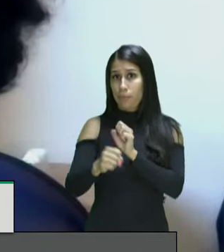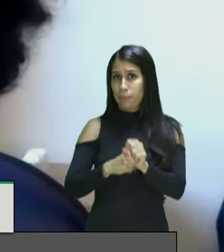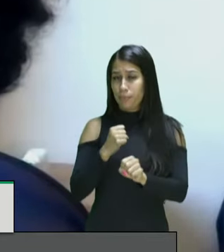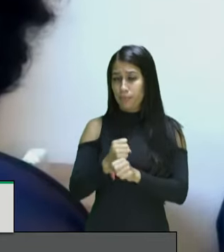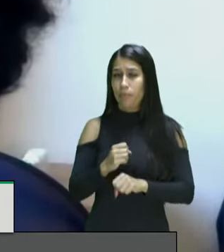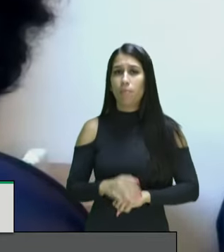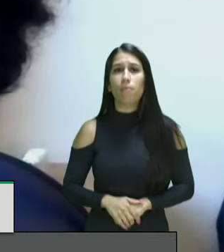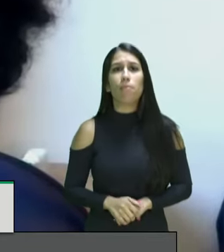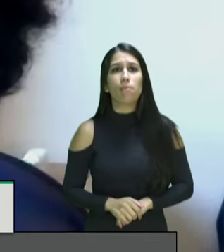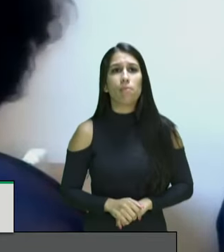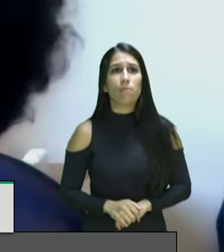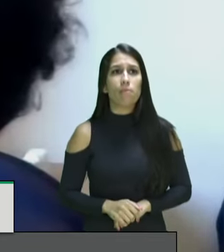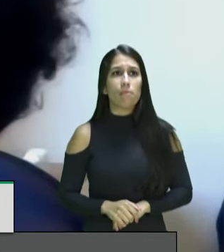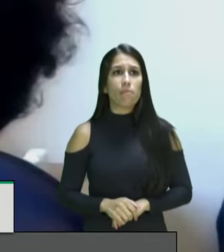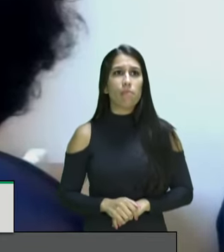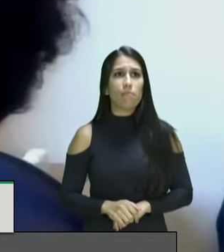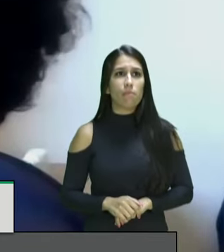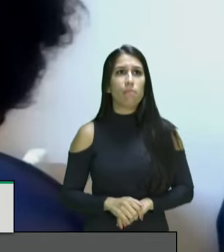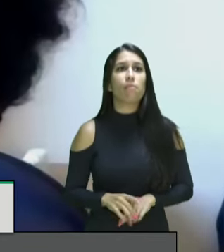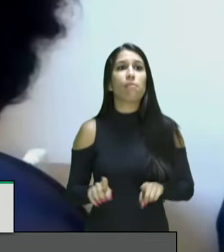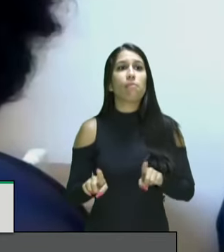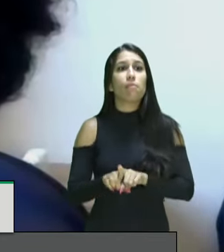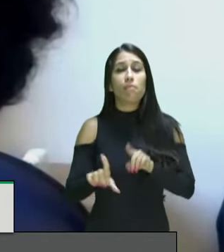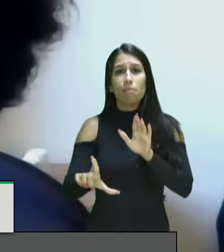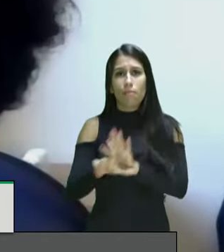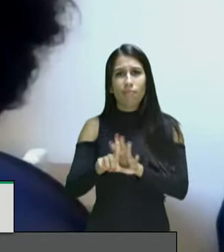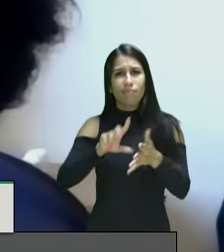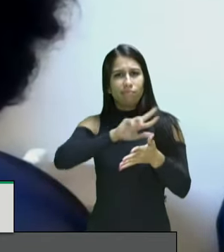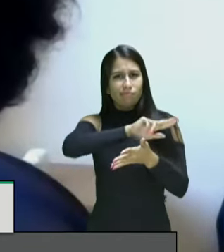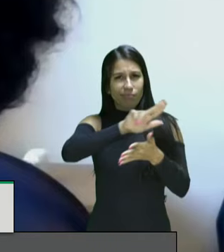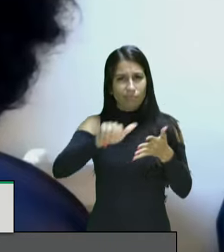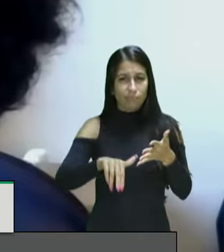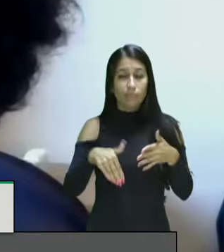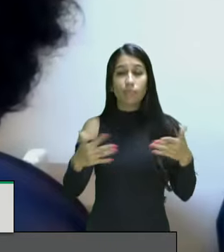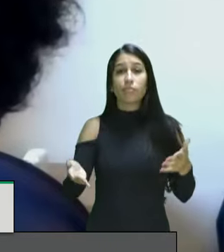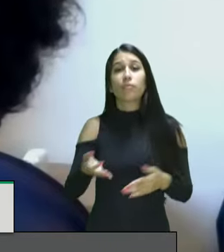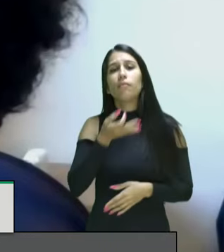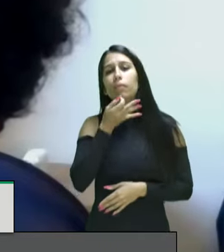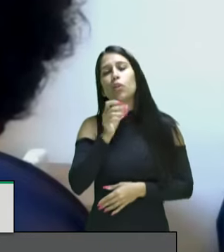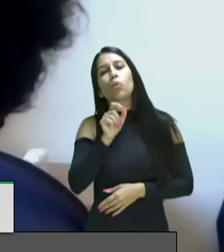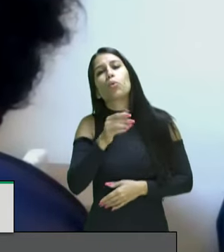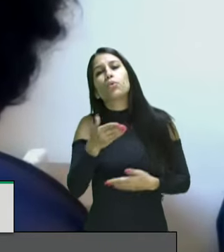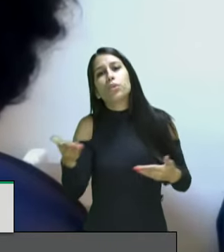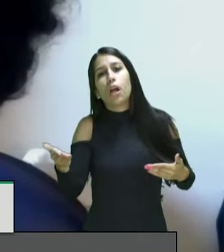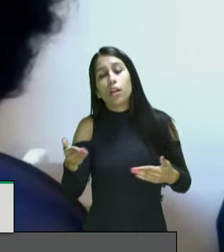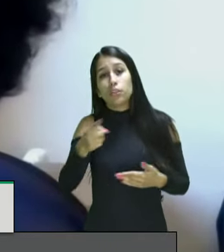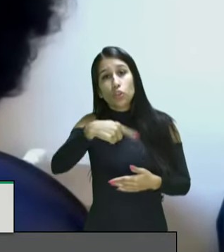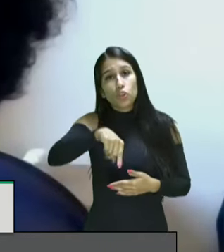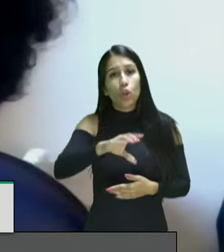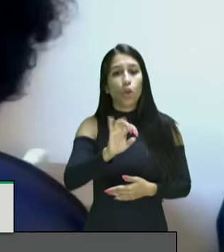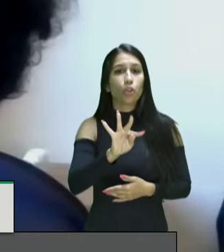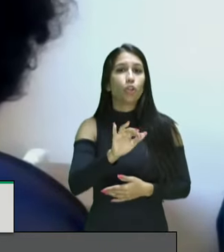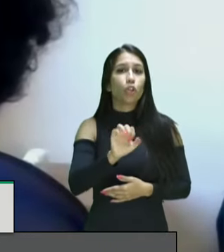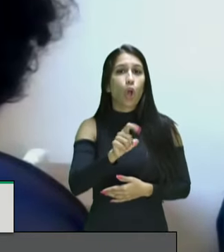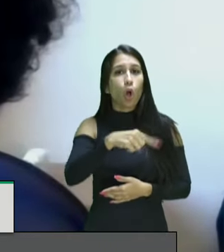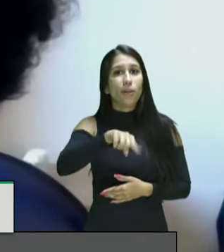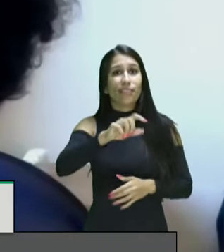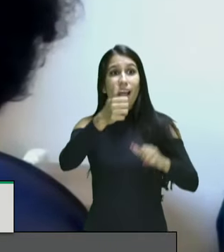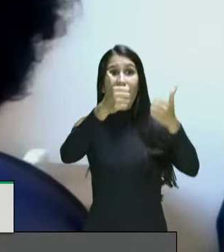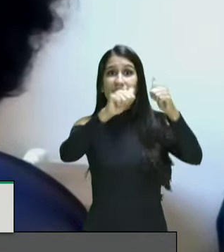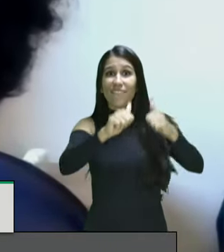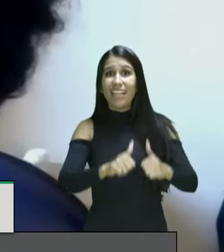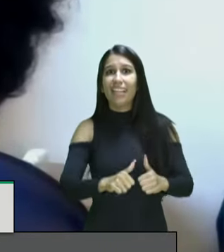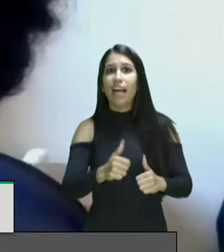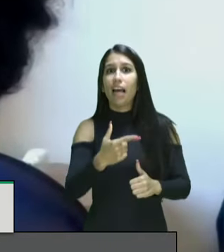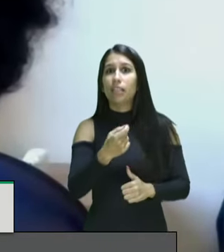cotas a lei 2711 é uma sugestão de que as cotas sejam avaliadas em 2022